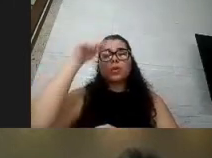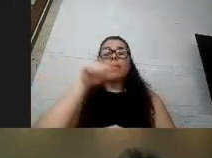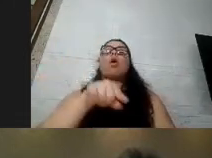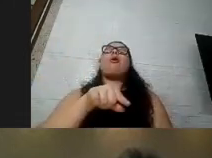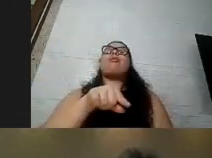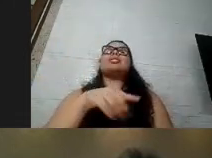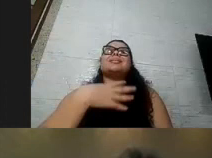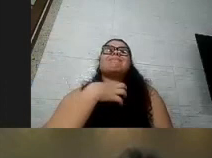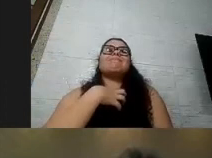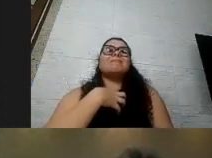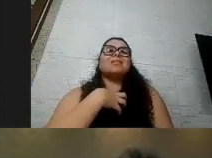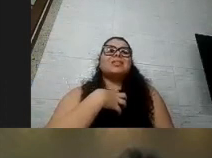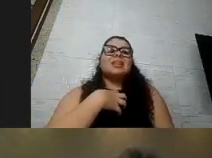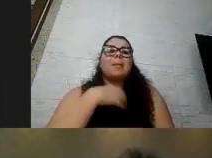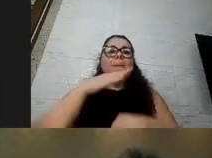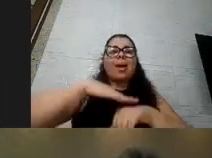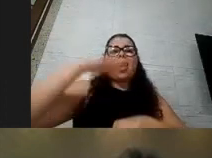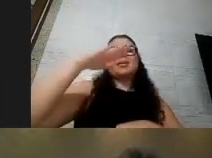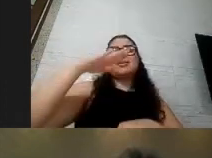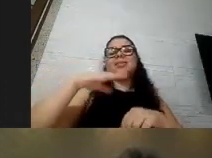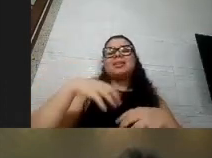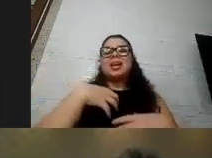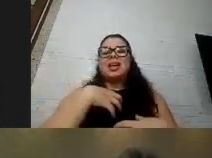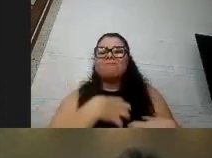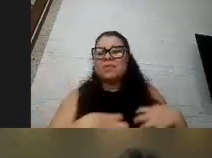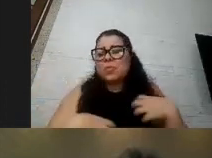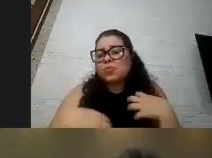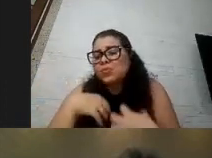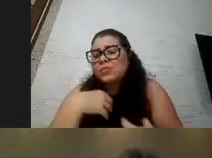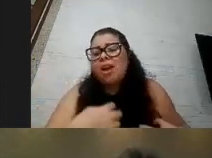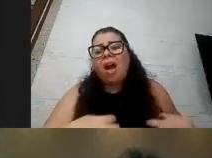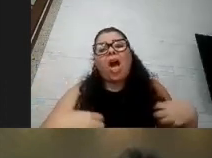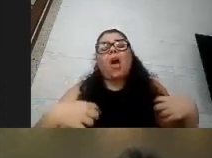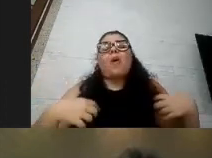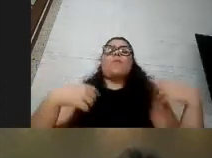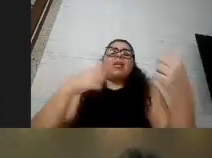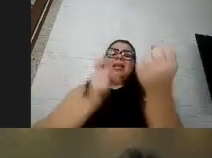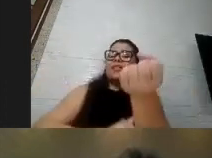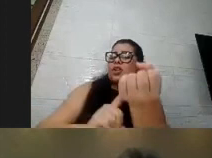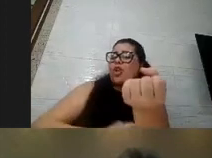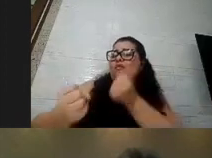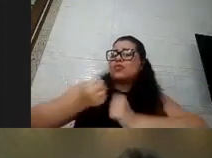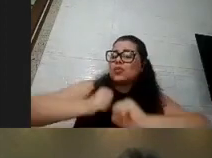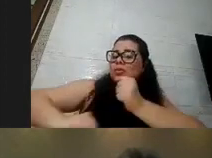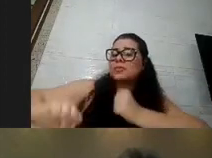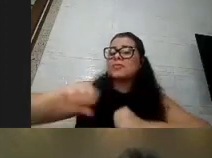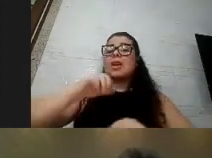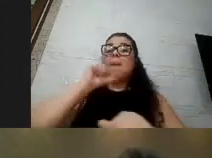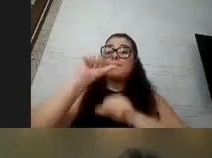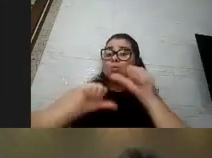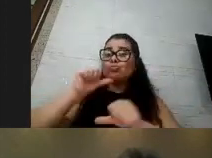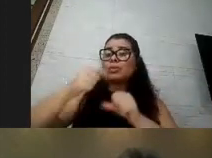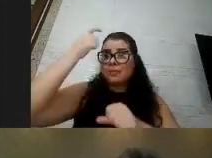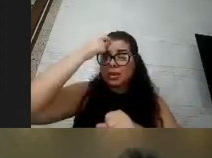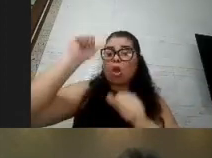esses quadros alterações emocionais alterações comportamentais e às vezes até alterações psiquiátricas